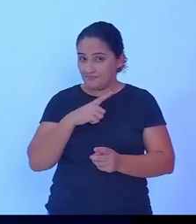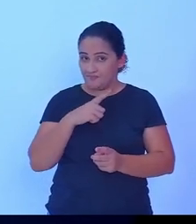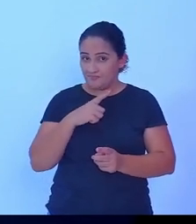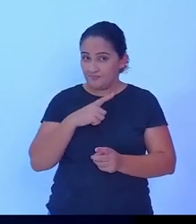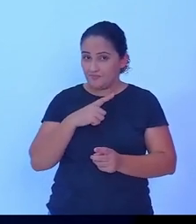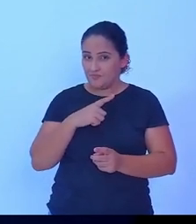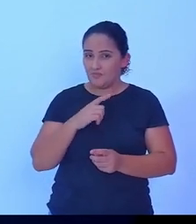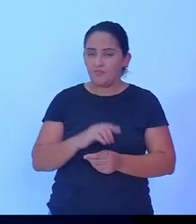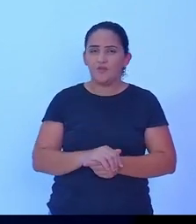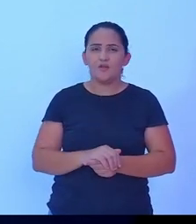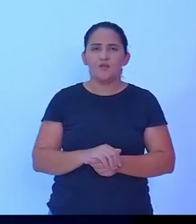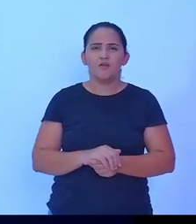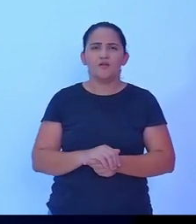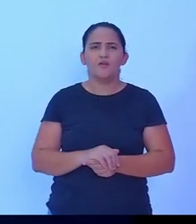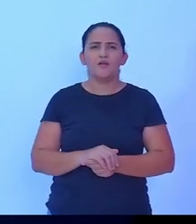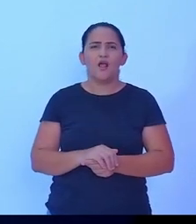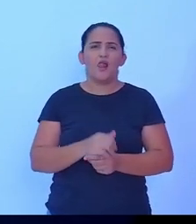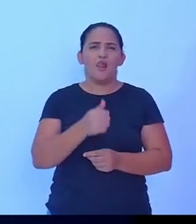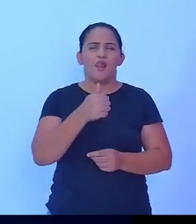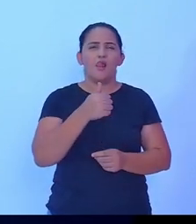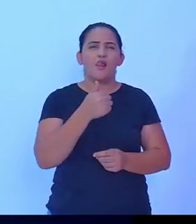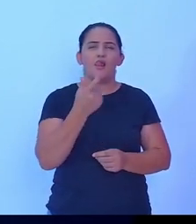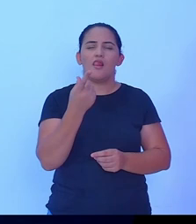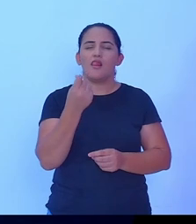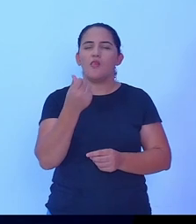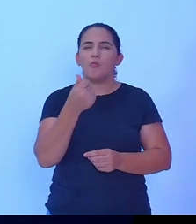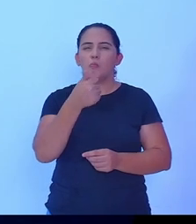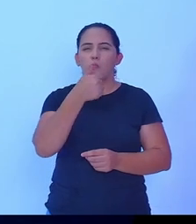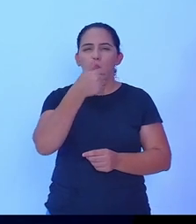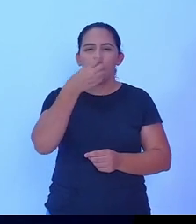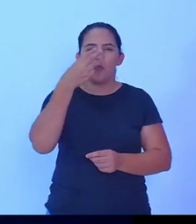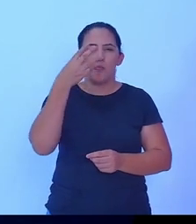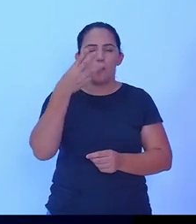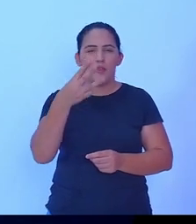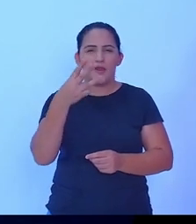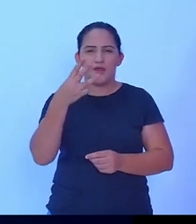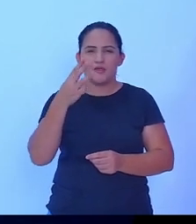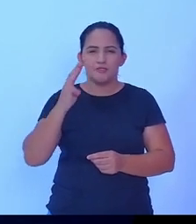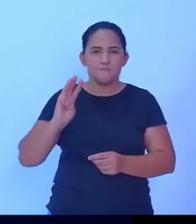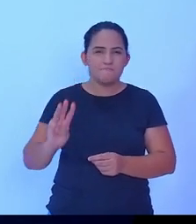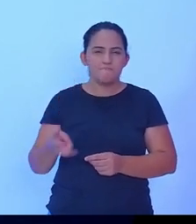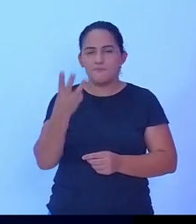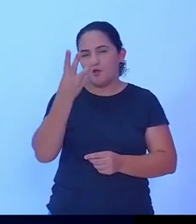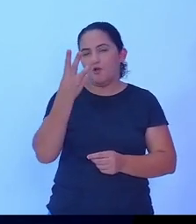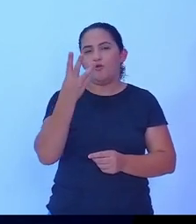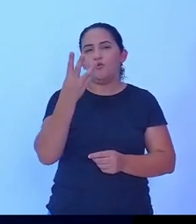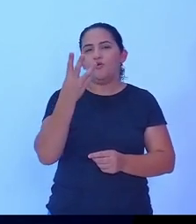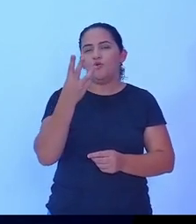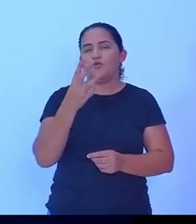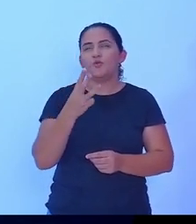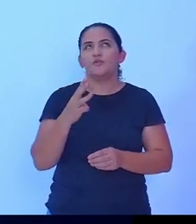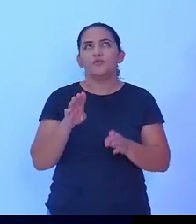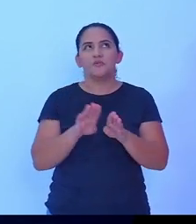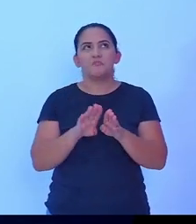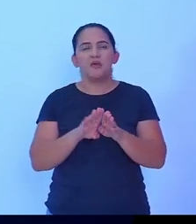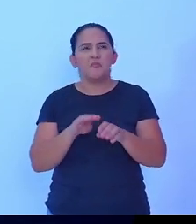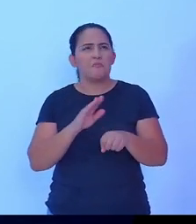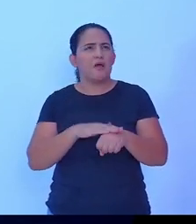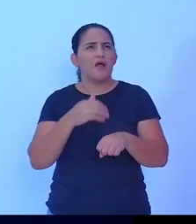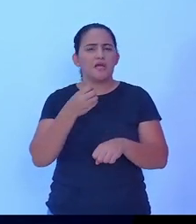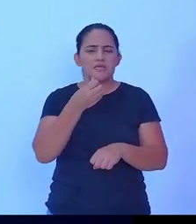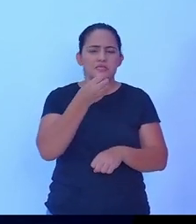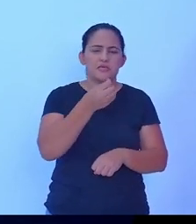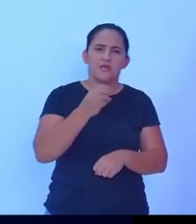integrada de 13 milhões né, temos mais 6 milhões com a creche